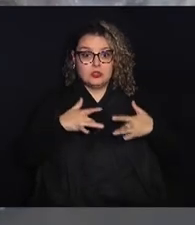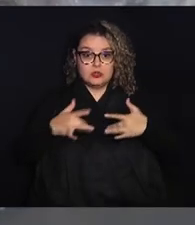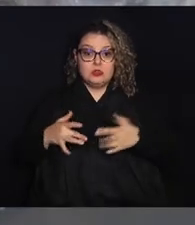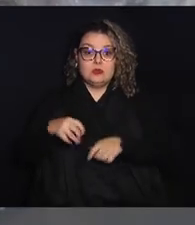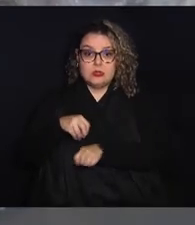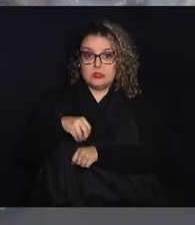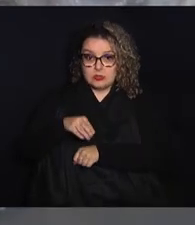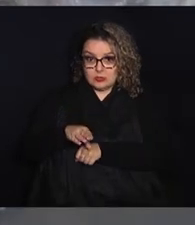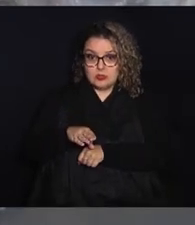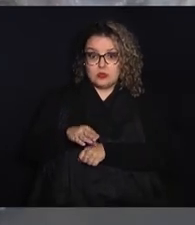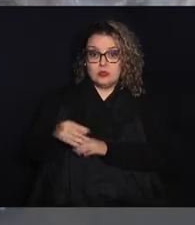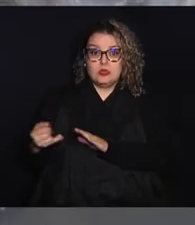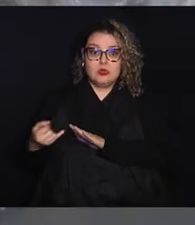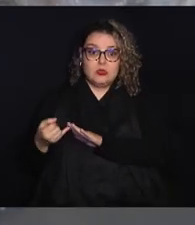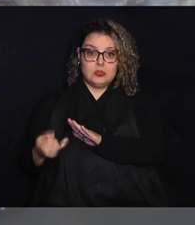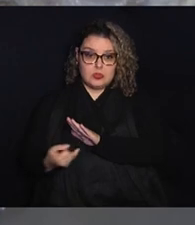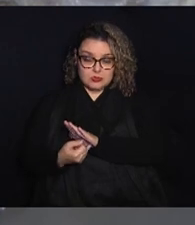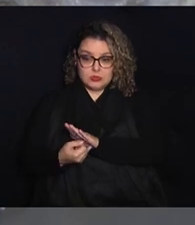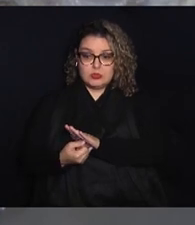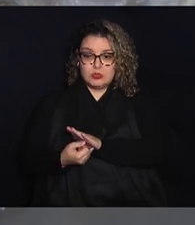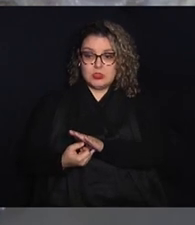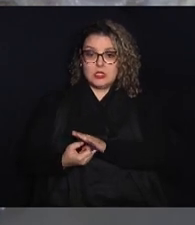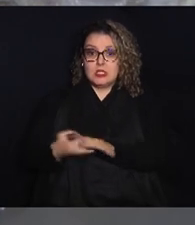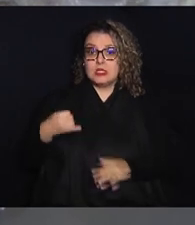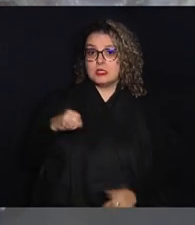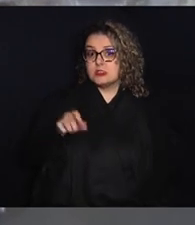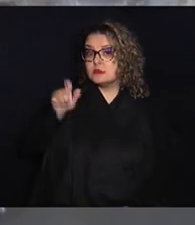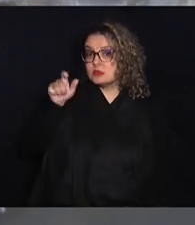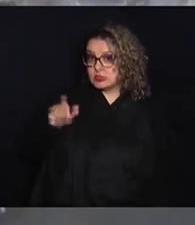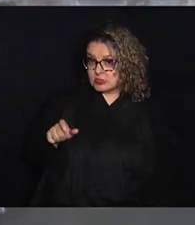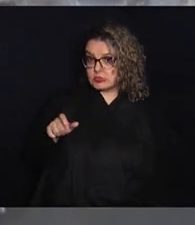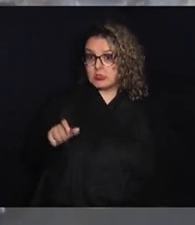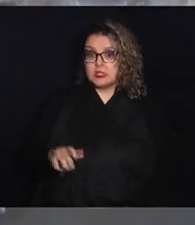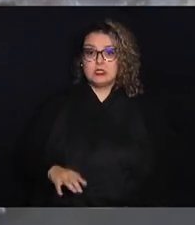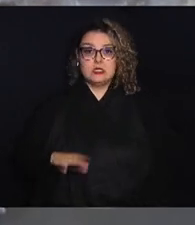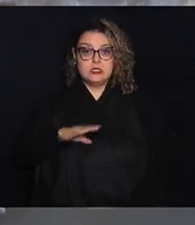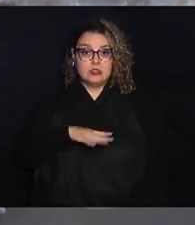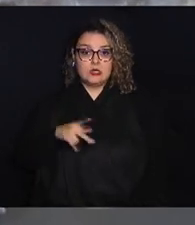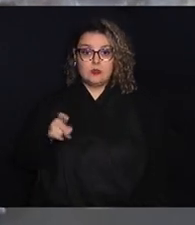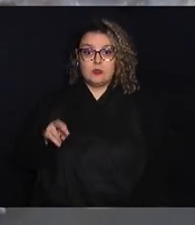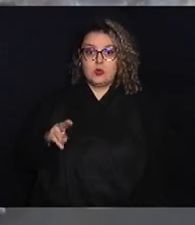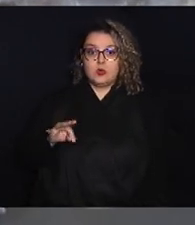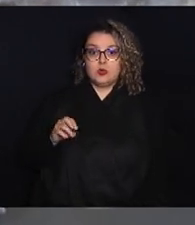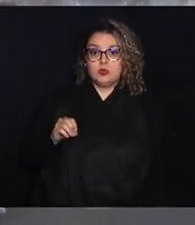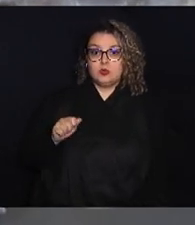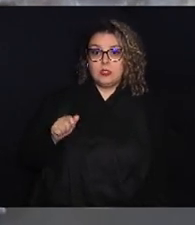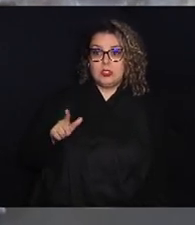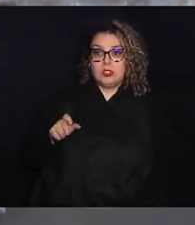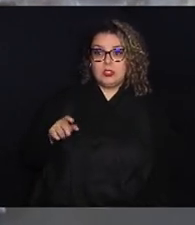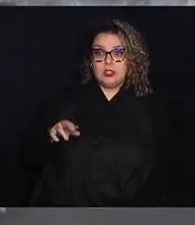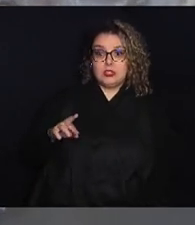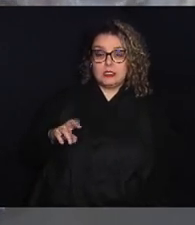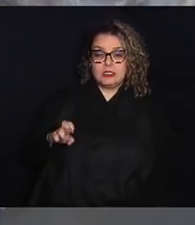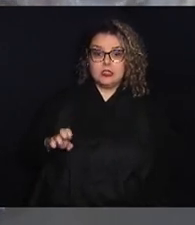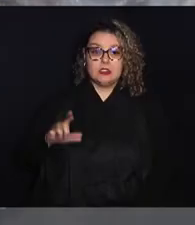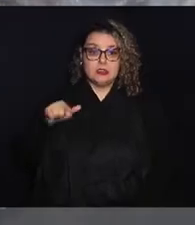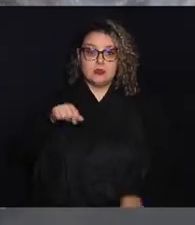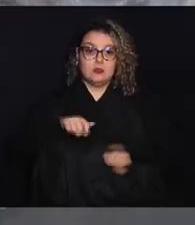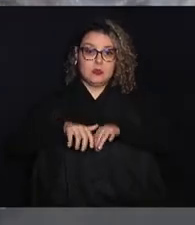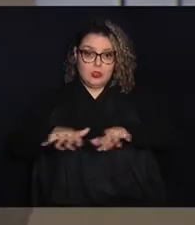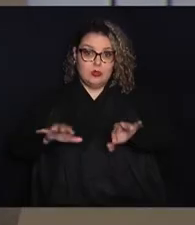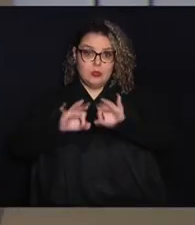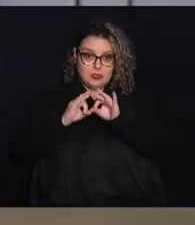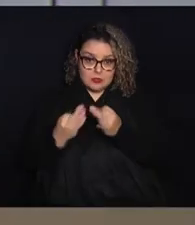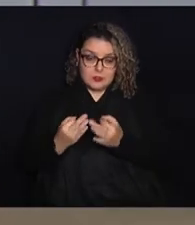encaminhadas para o Instituto, e se fosse você, na cidade de Porto Alegre. Logo depois, elas serão distribuídas para as